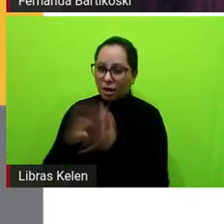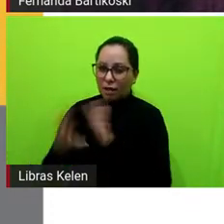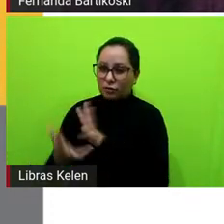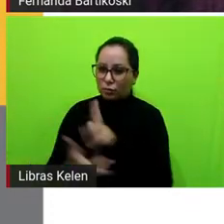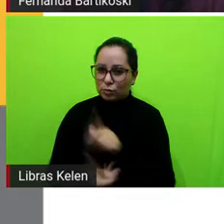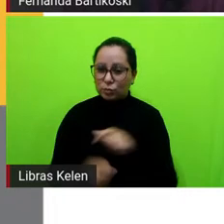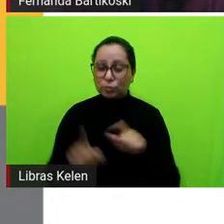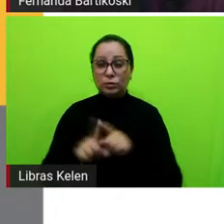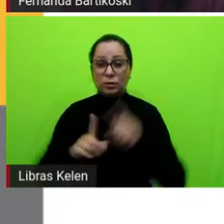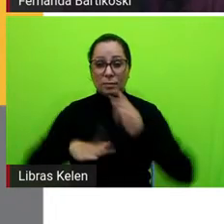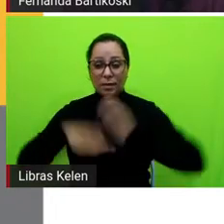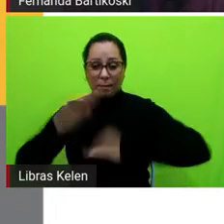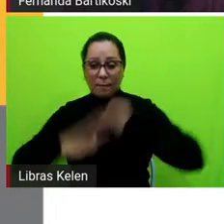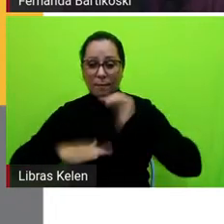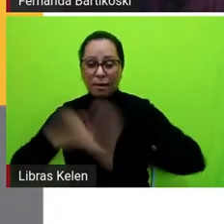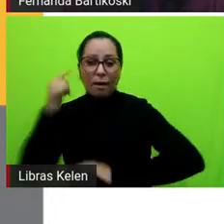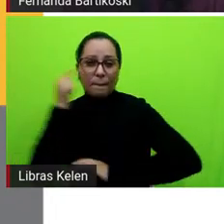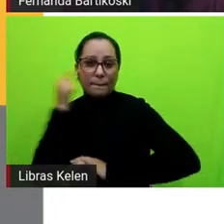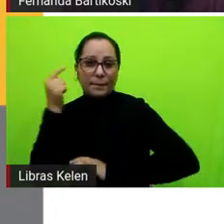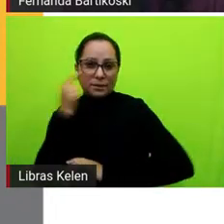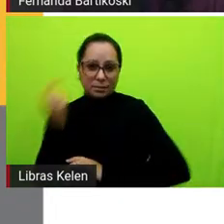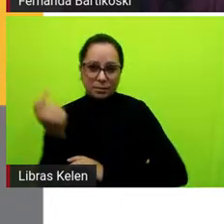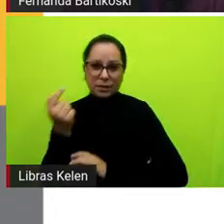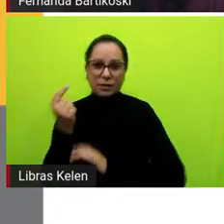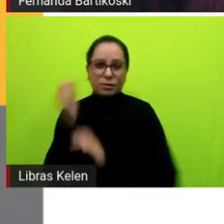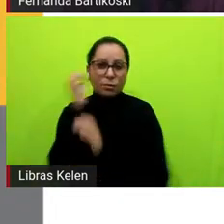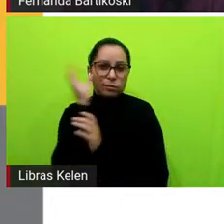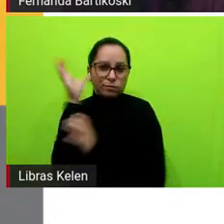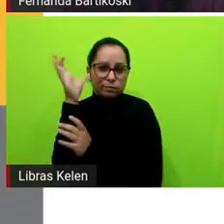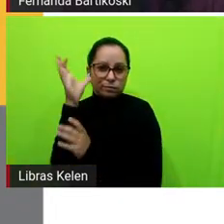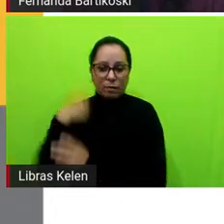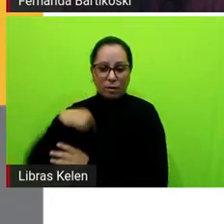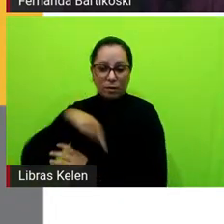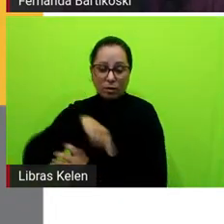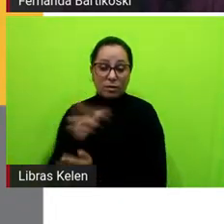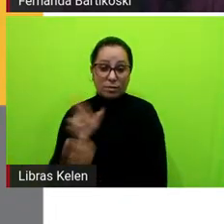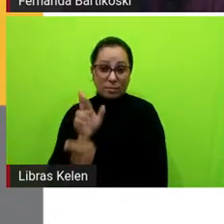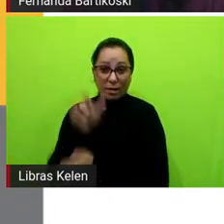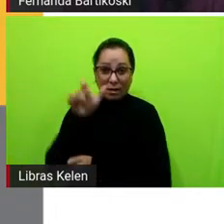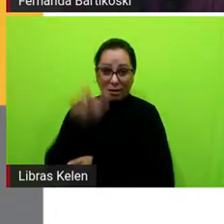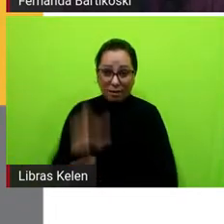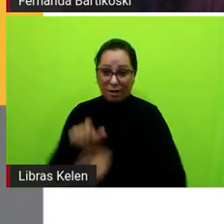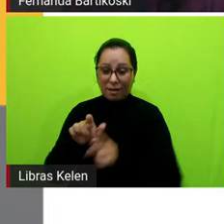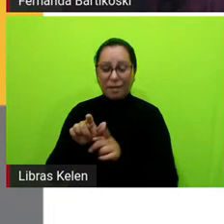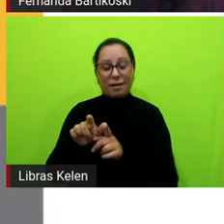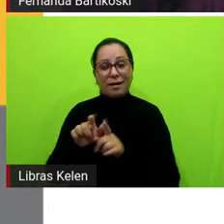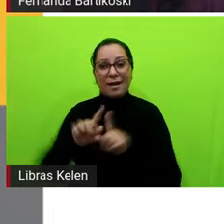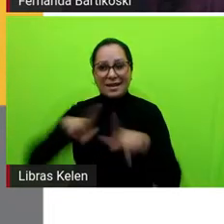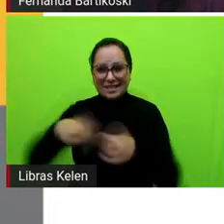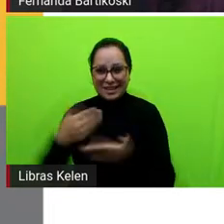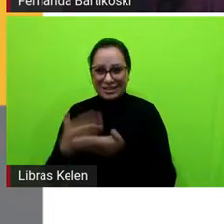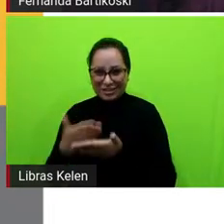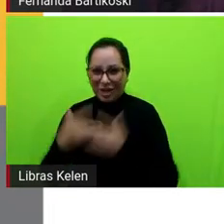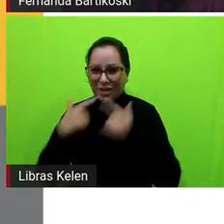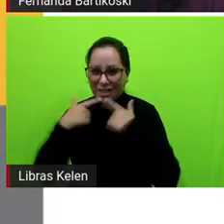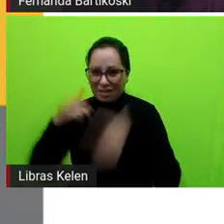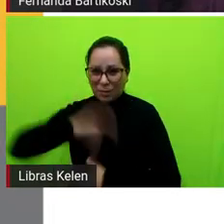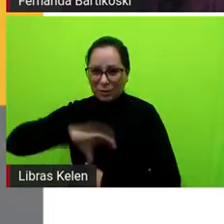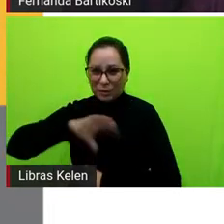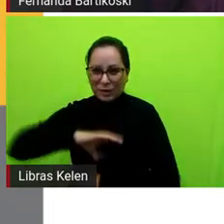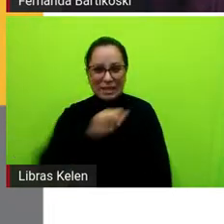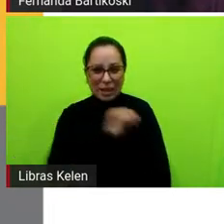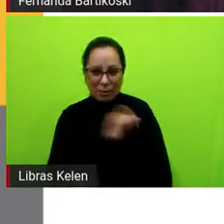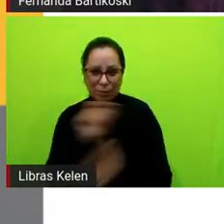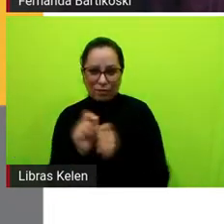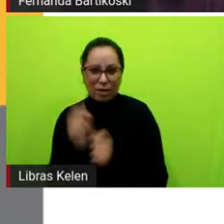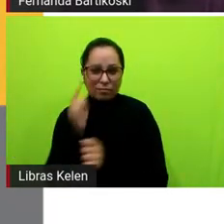Exercitar o pensamento, que é uma coisa que a gente espera muito na sala de aula de língua portuguesa, né? Então não é